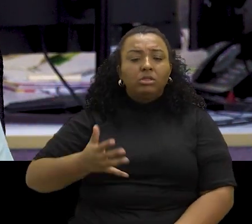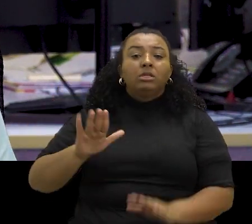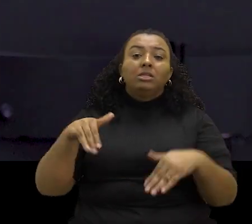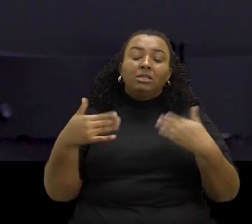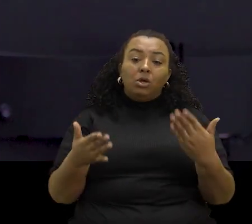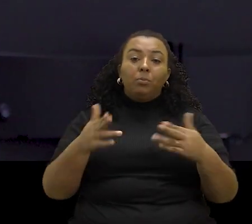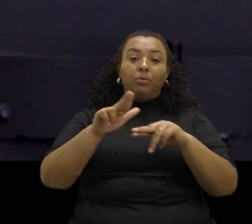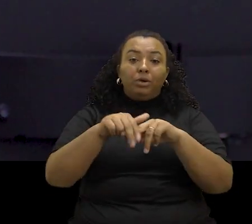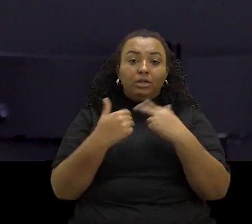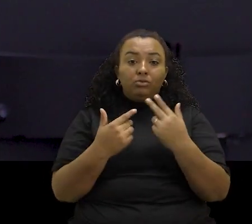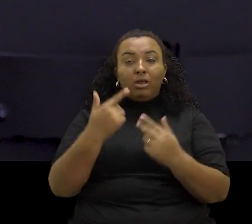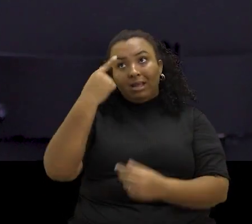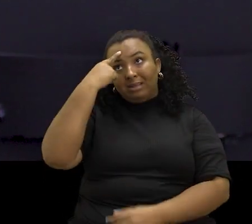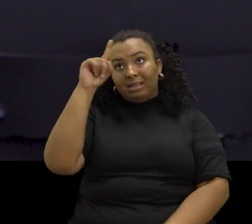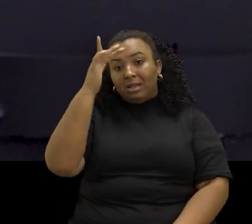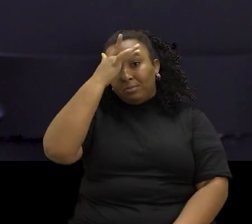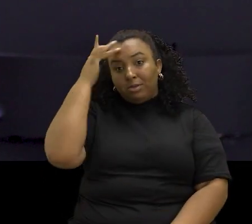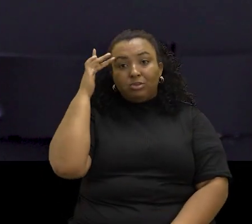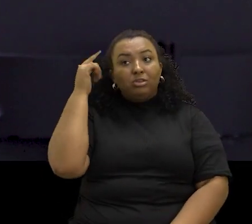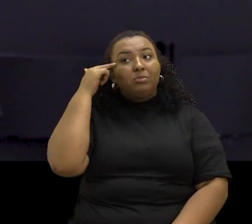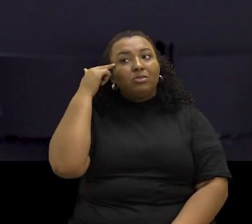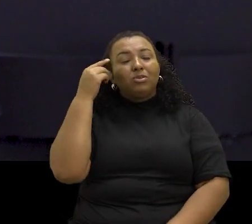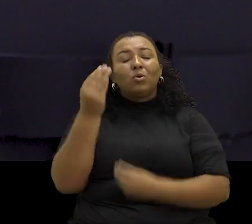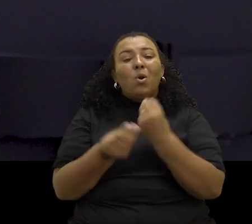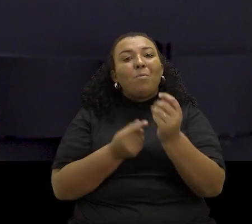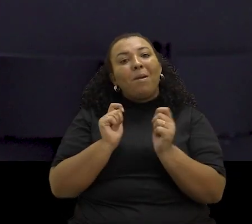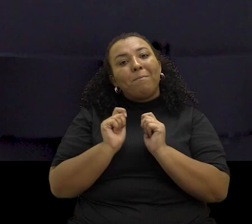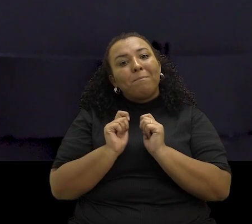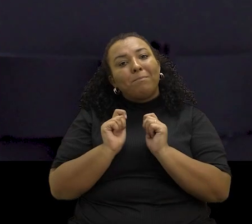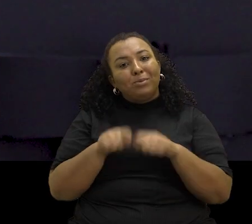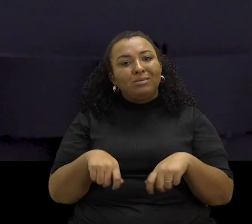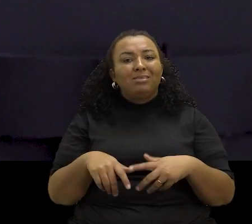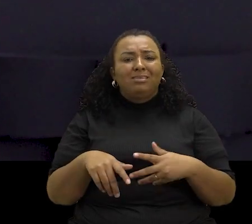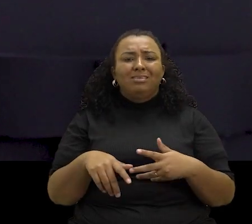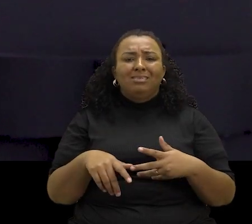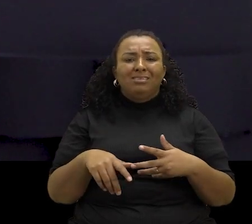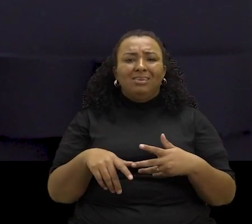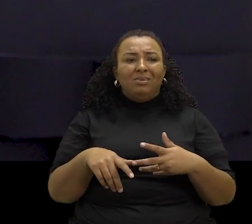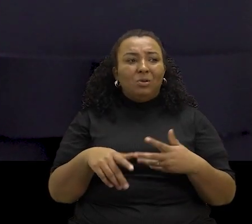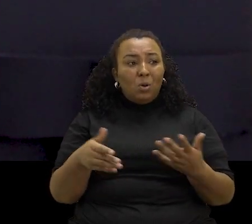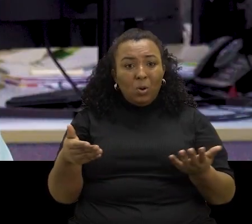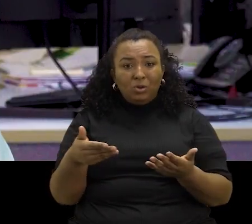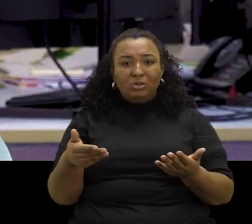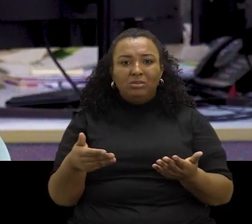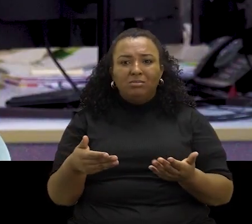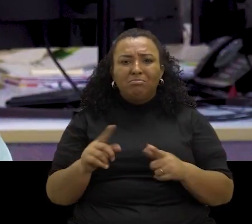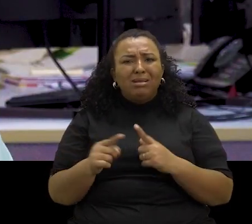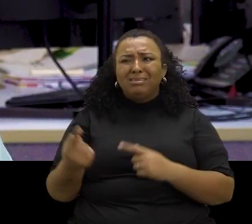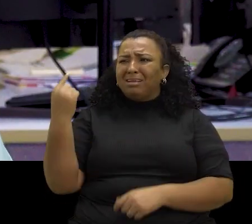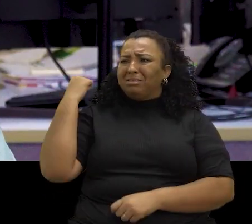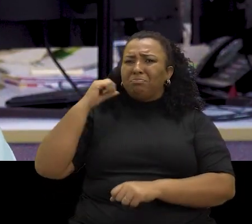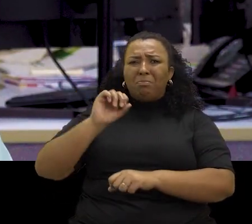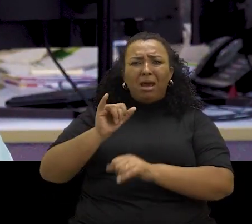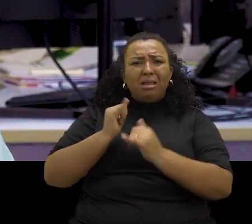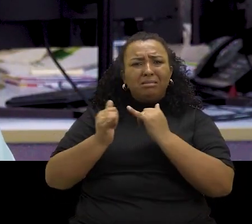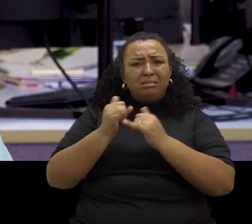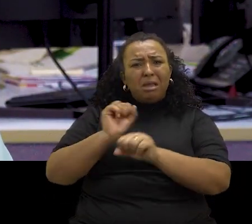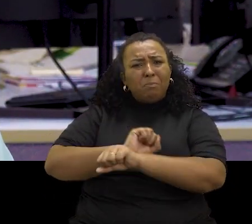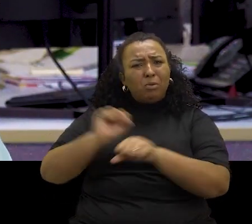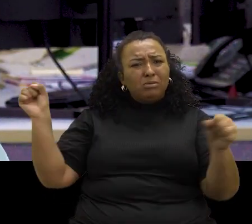decisão. Então, a ideia é que as pessoas pensem, como era possível não ser assim? Como era possível não